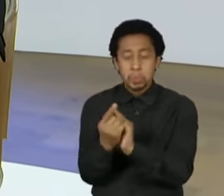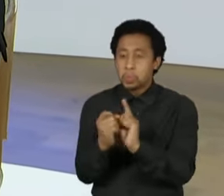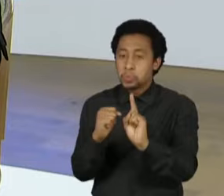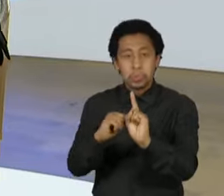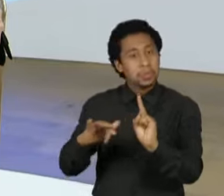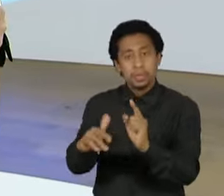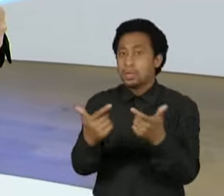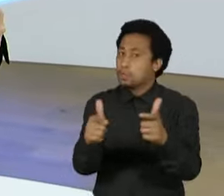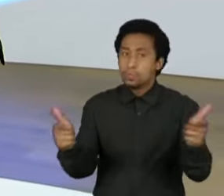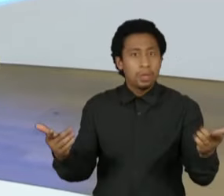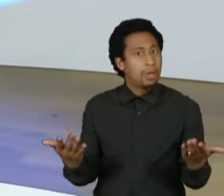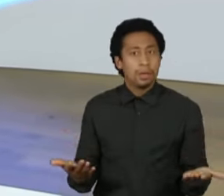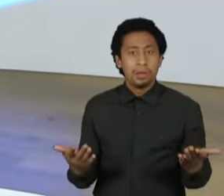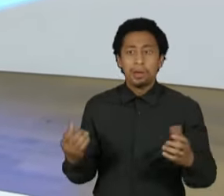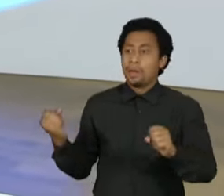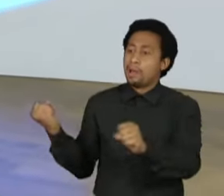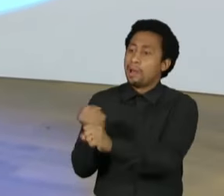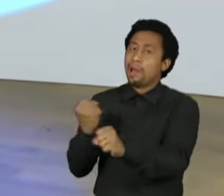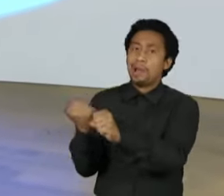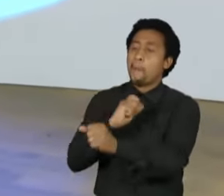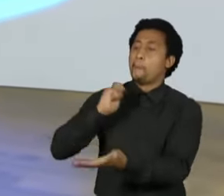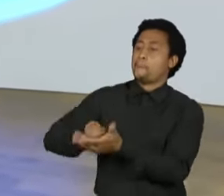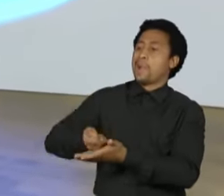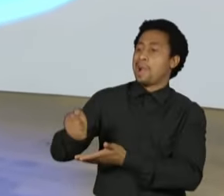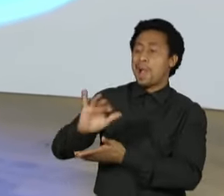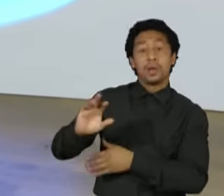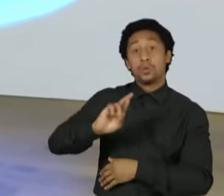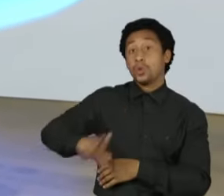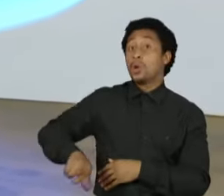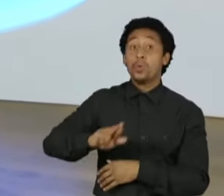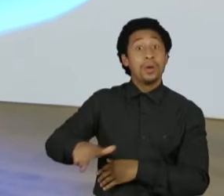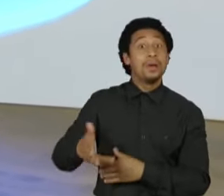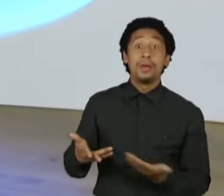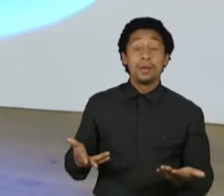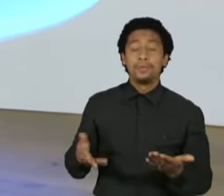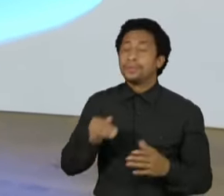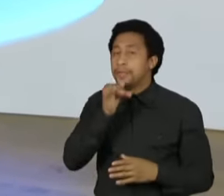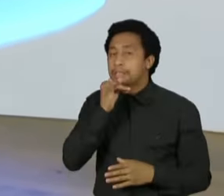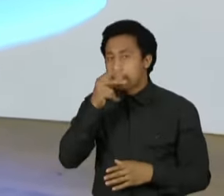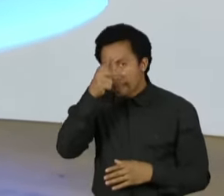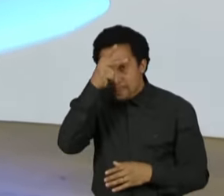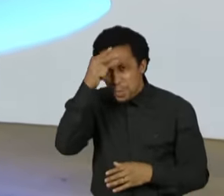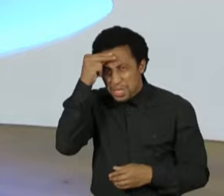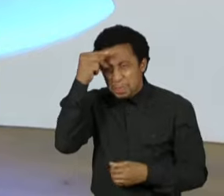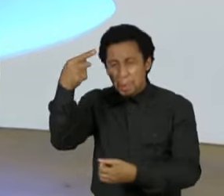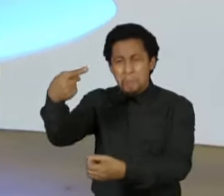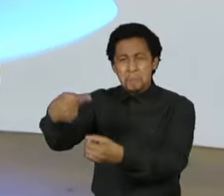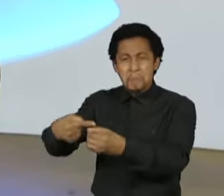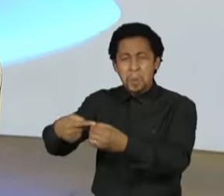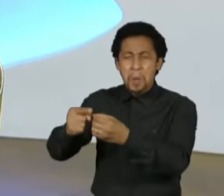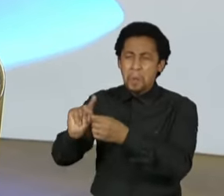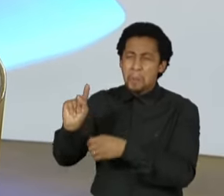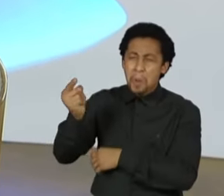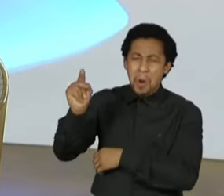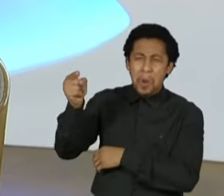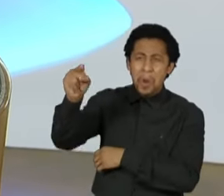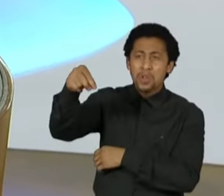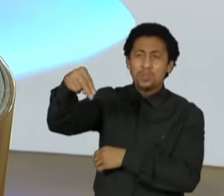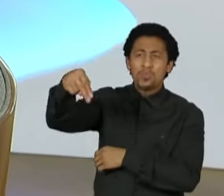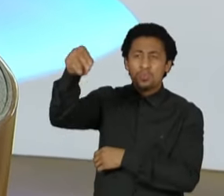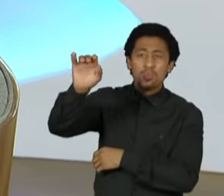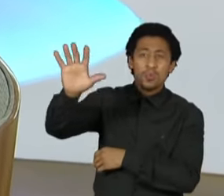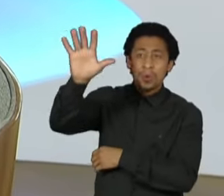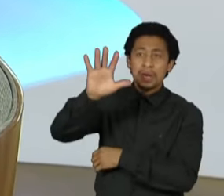superfaturamento de obras e de serviços. Nós estamos falando, por exemplo, em municípios lá do interior do Nordeste,